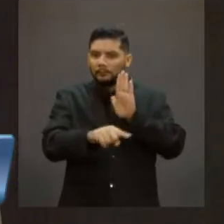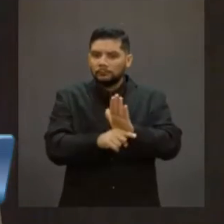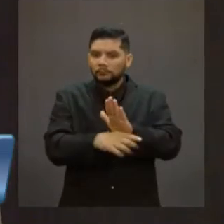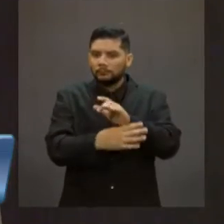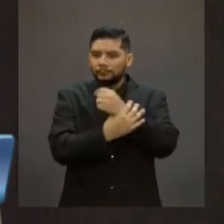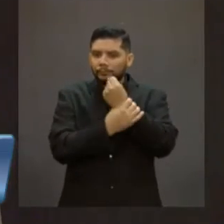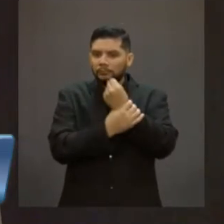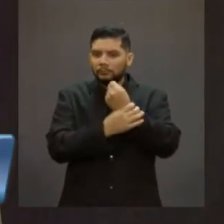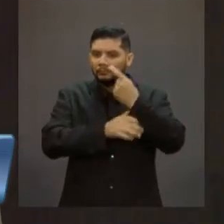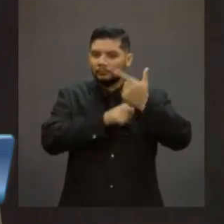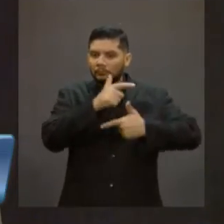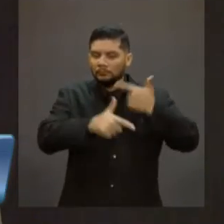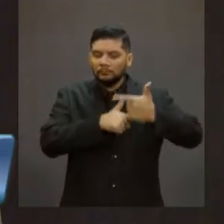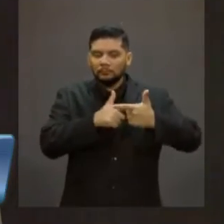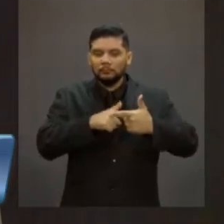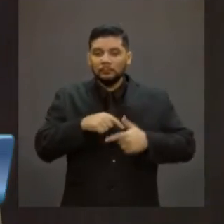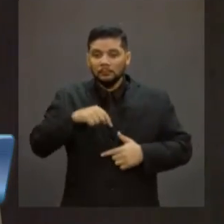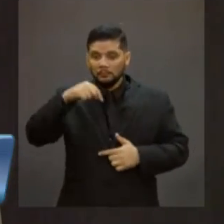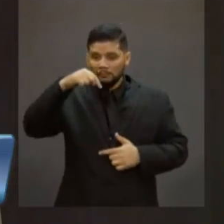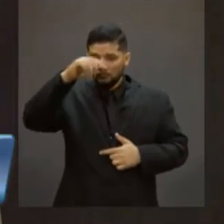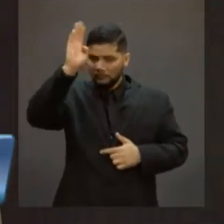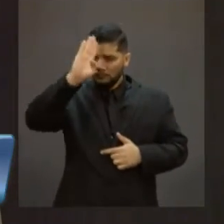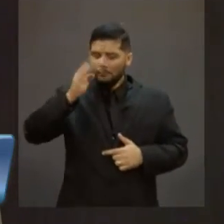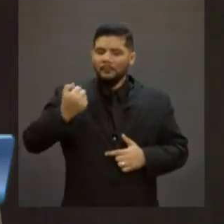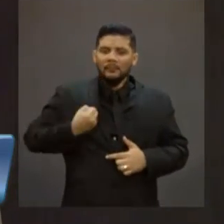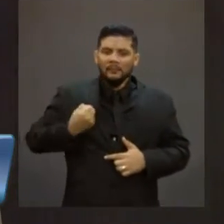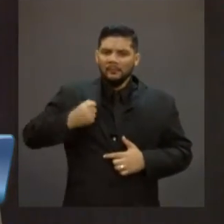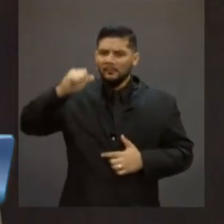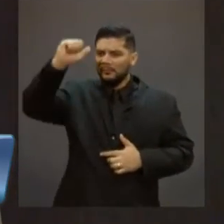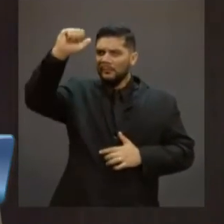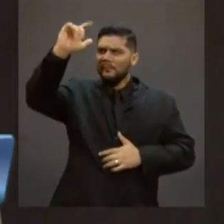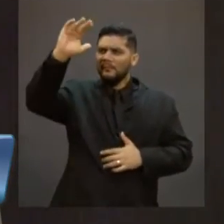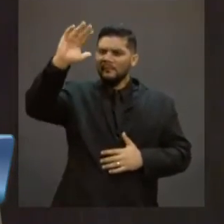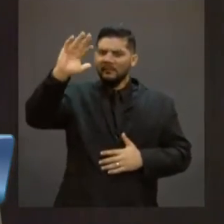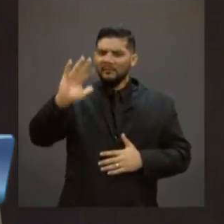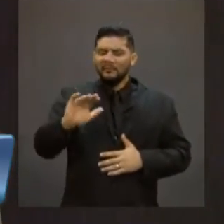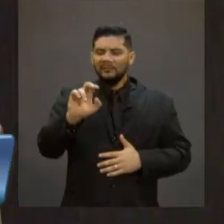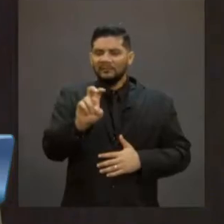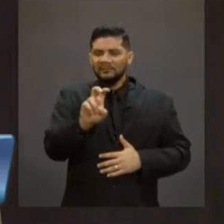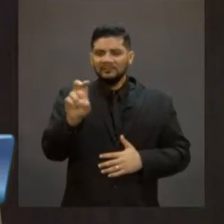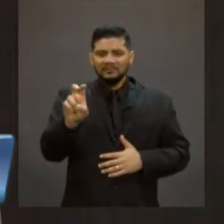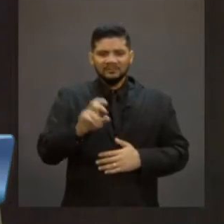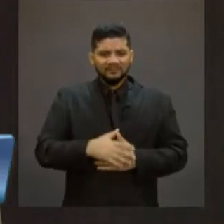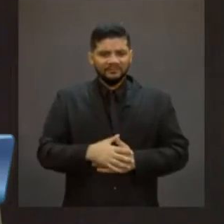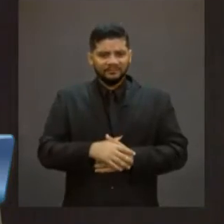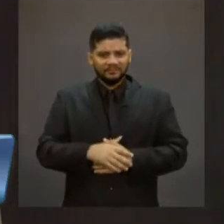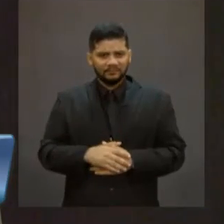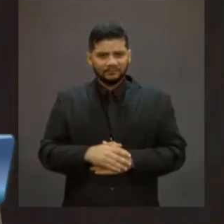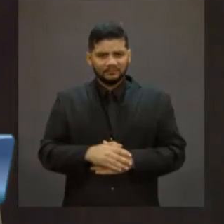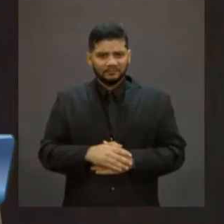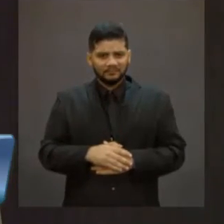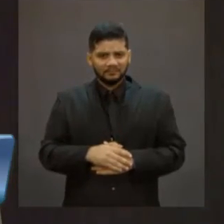Portanto, isso que está sendo feito, repito, é